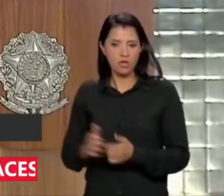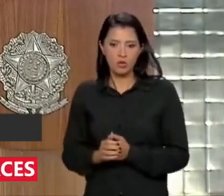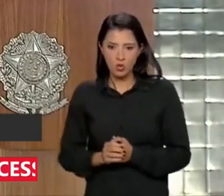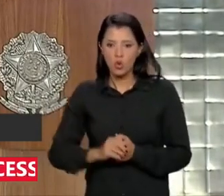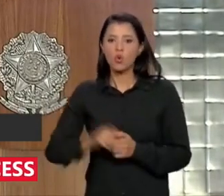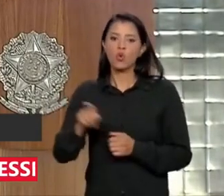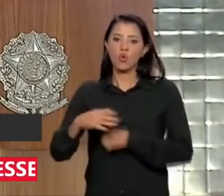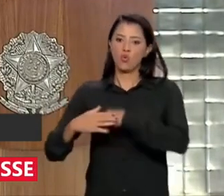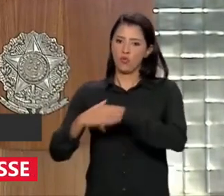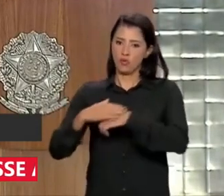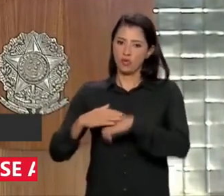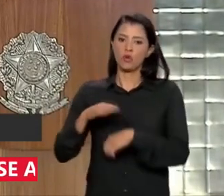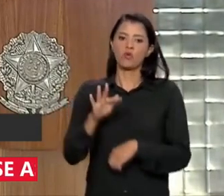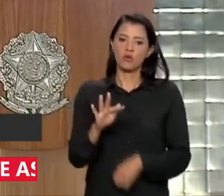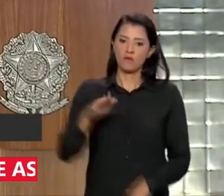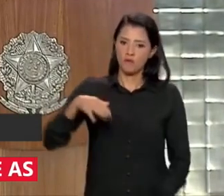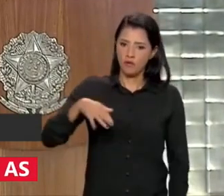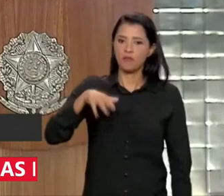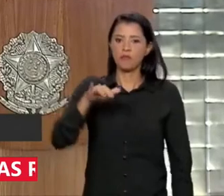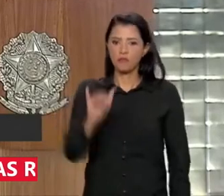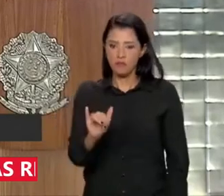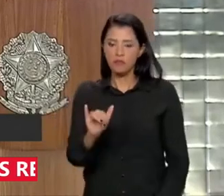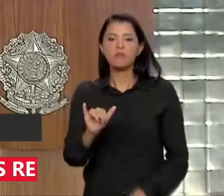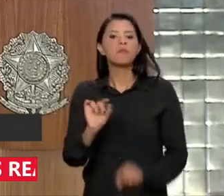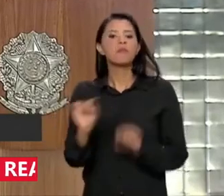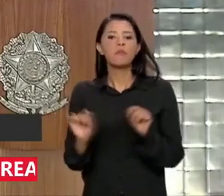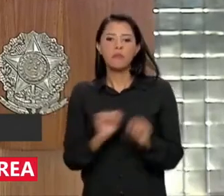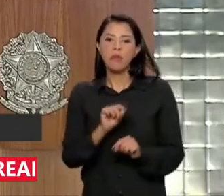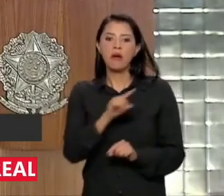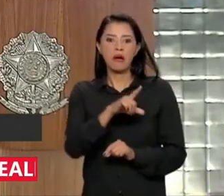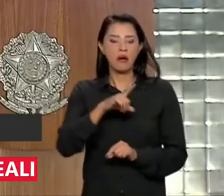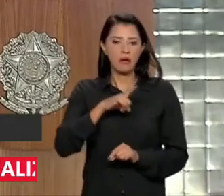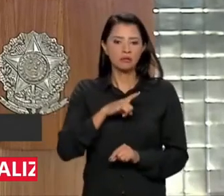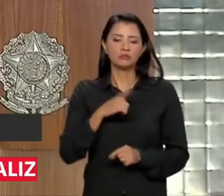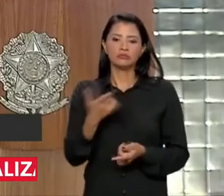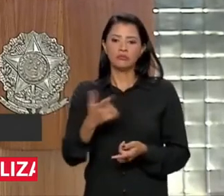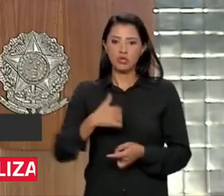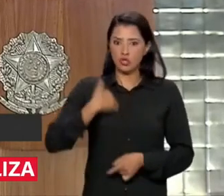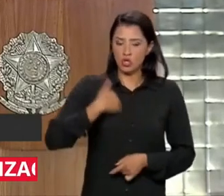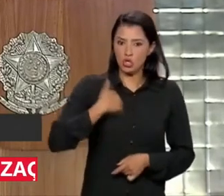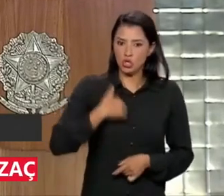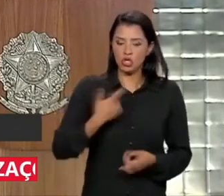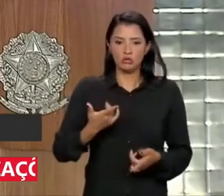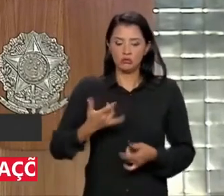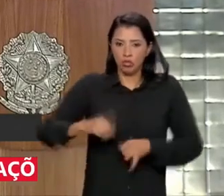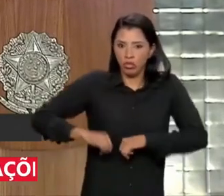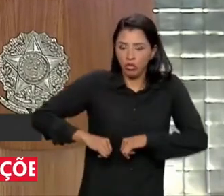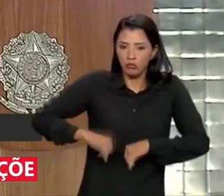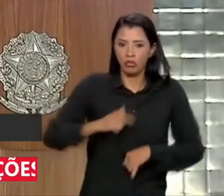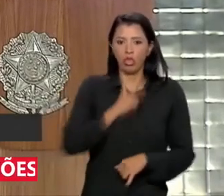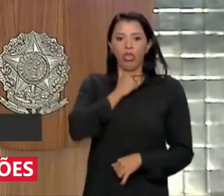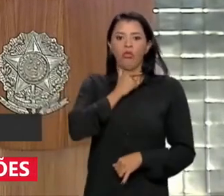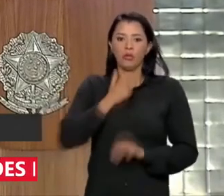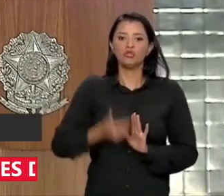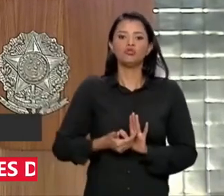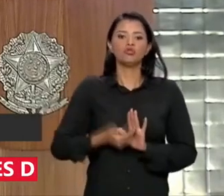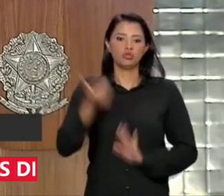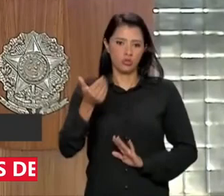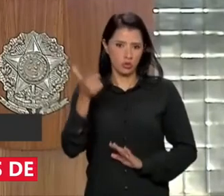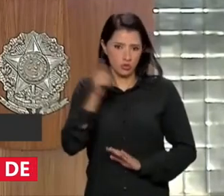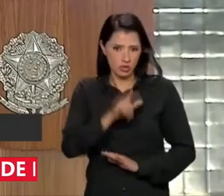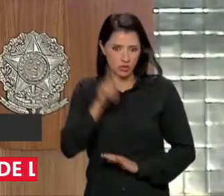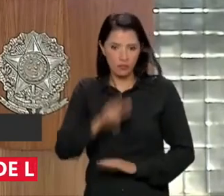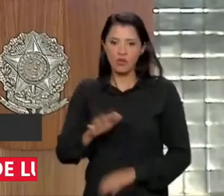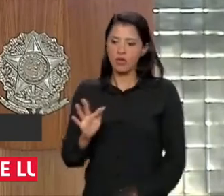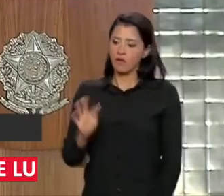FMI para tirar a faca do pescoço da Argentina para limitarle o cuchillo ao cuello da Argentina. O